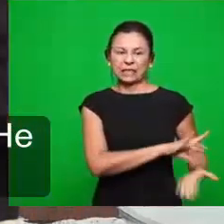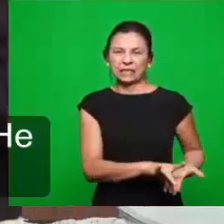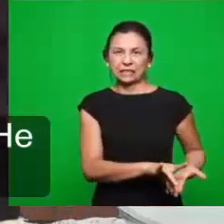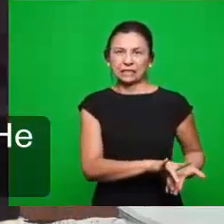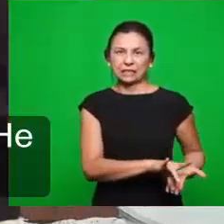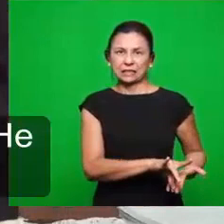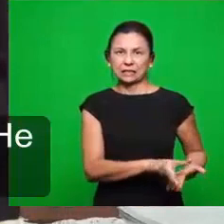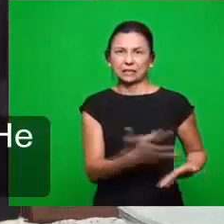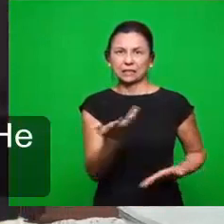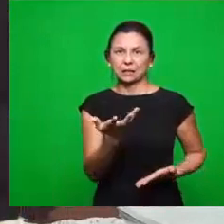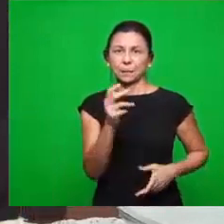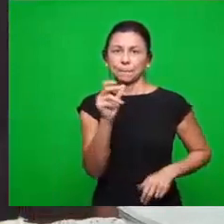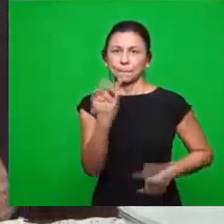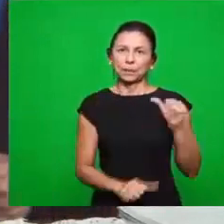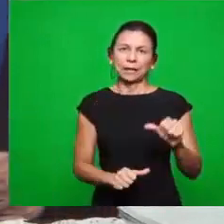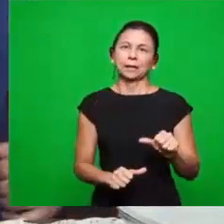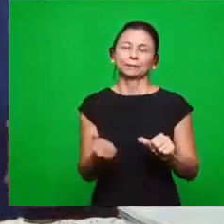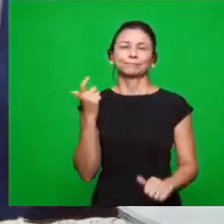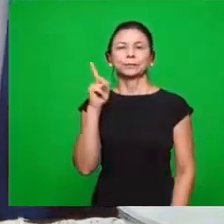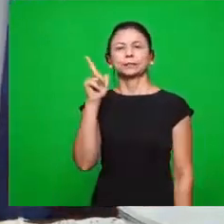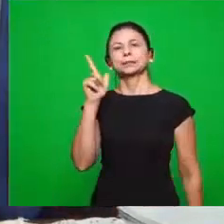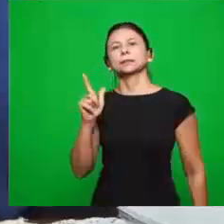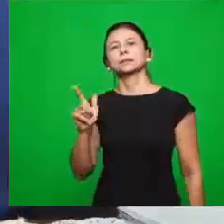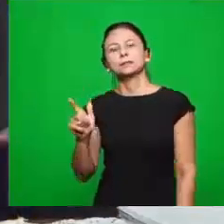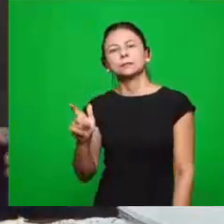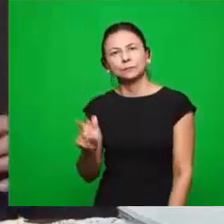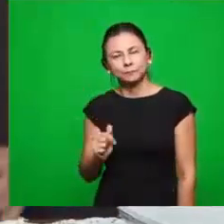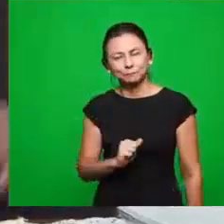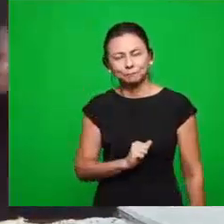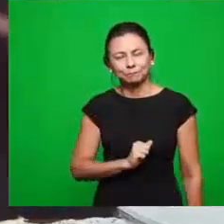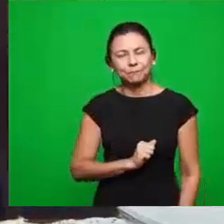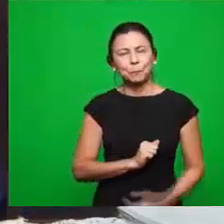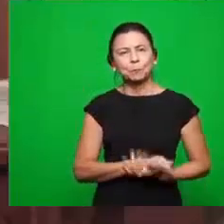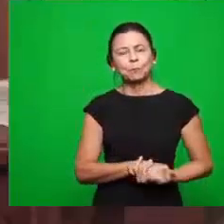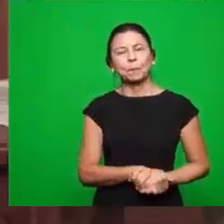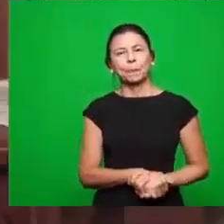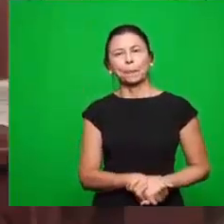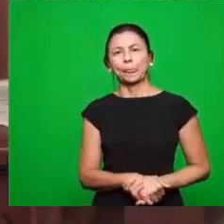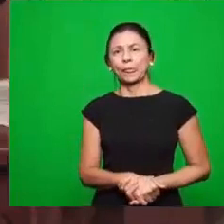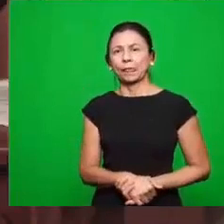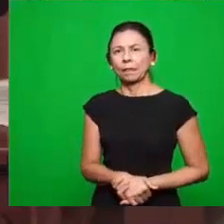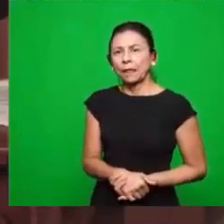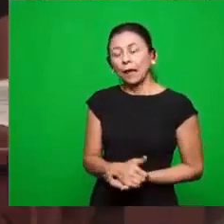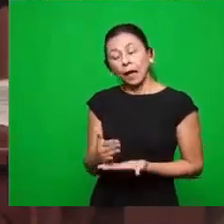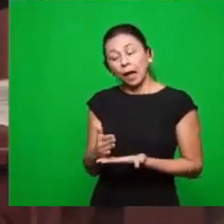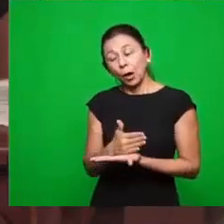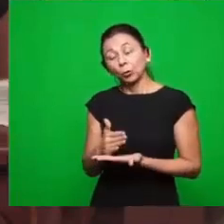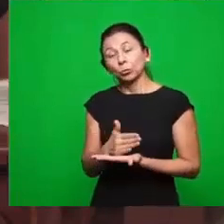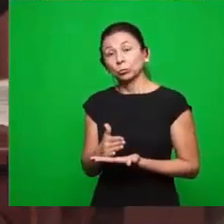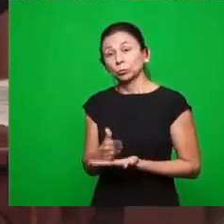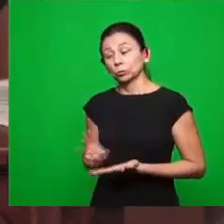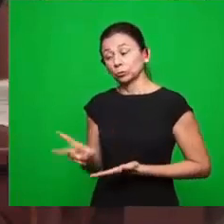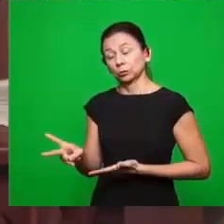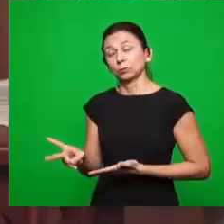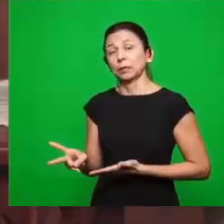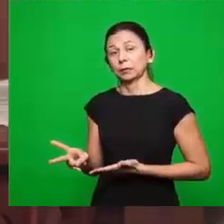mudaram. Quando diz assim, restantes, ele está falando assim, eu tenho a favor de